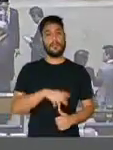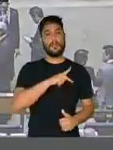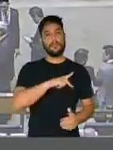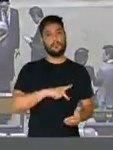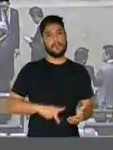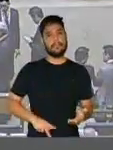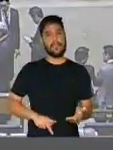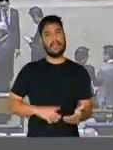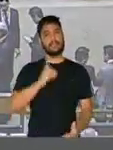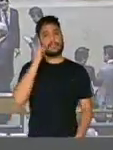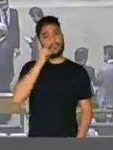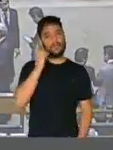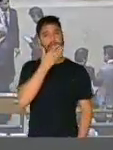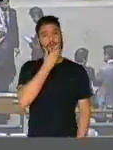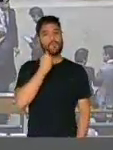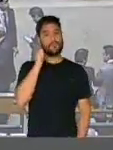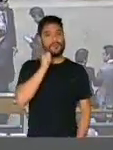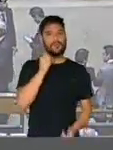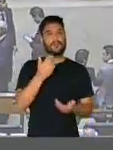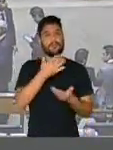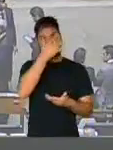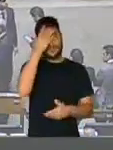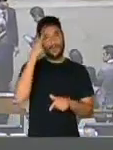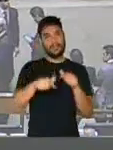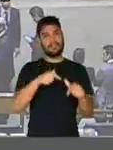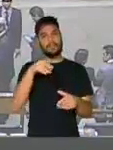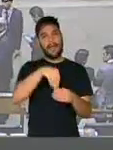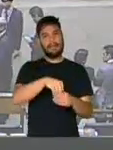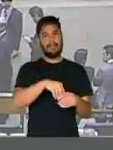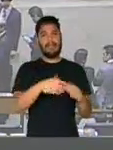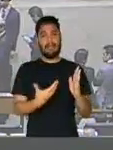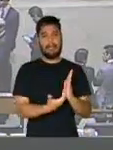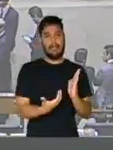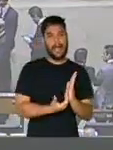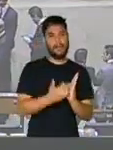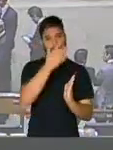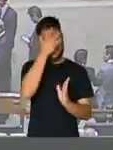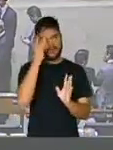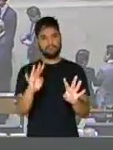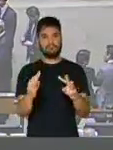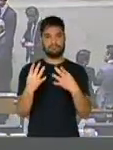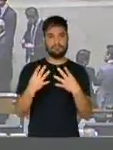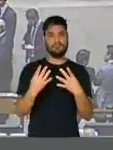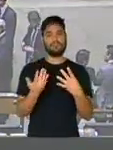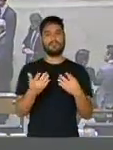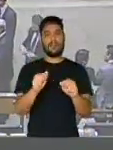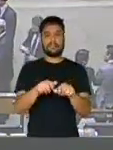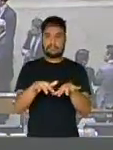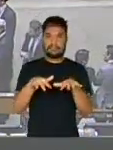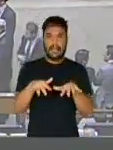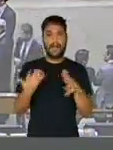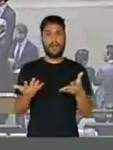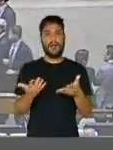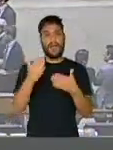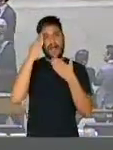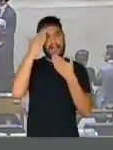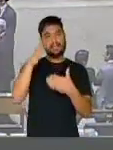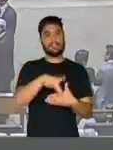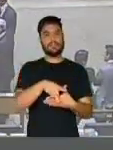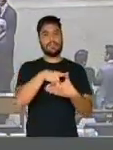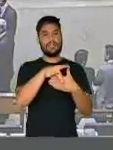Presidente, deputadas, deputados, servidores, todos que acompanham esta sessão, agradeço ao nosso líder Ivan Valente